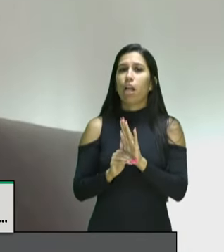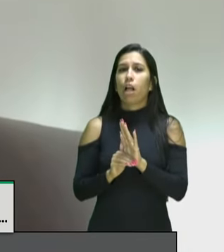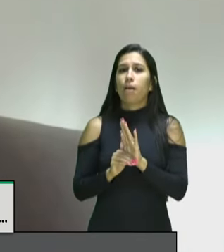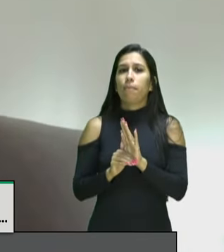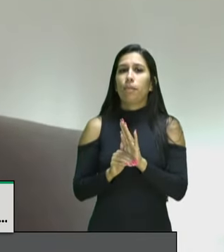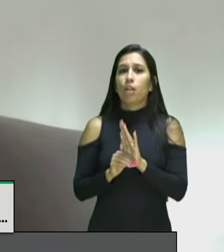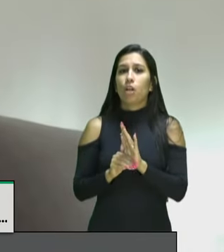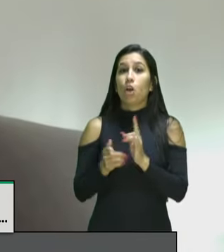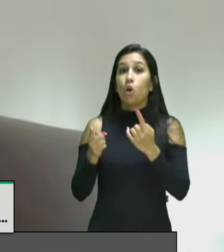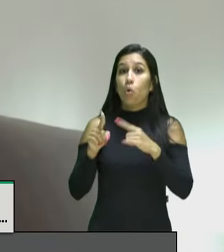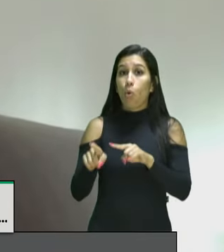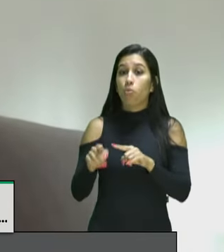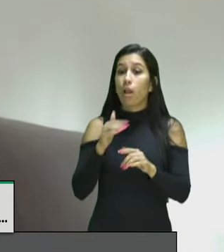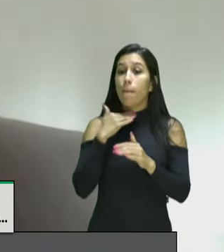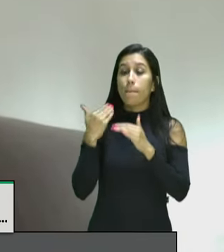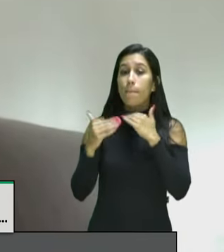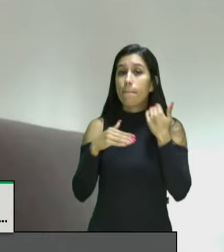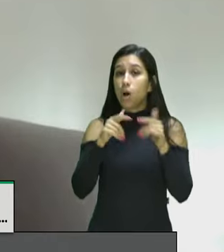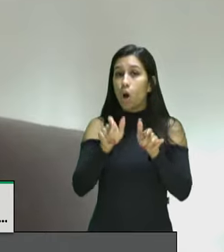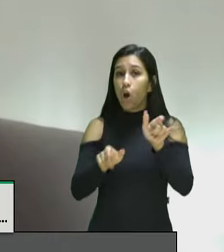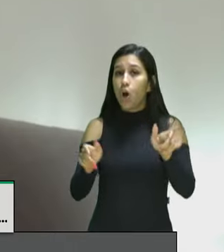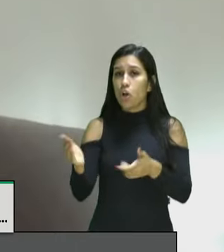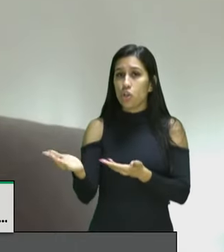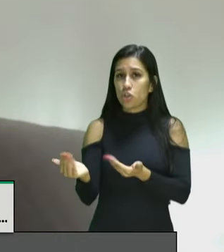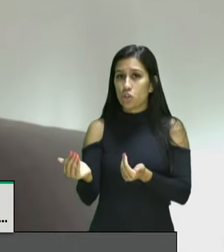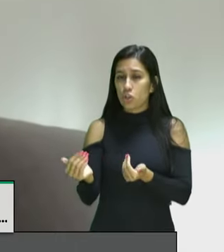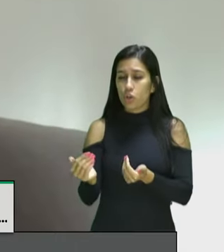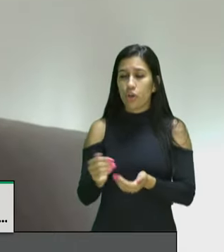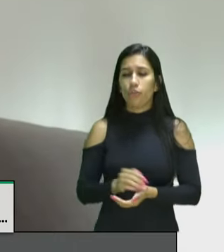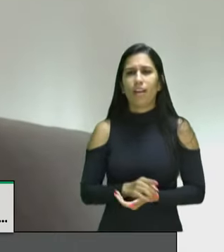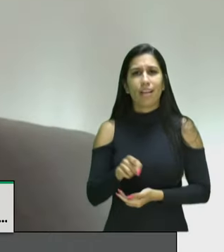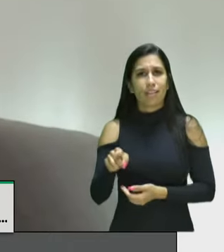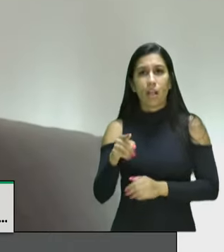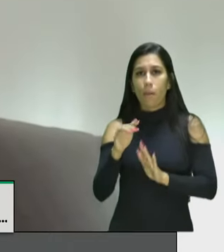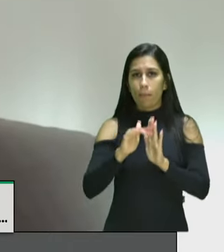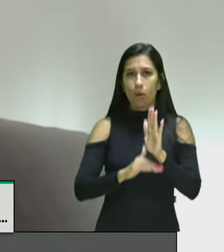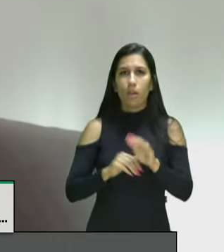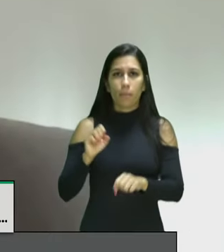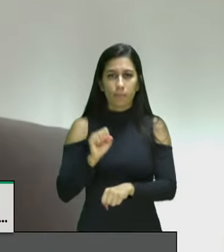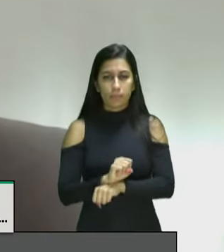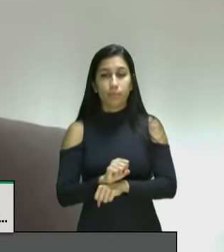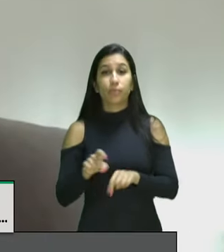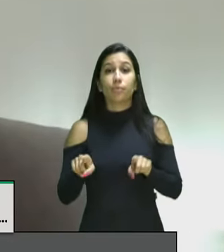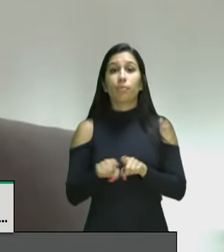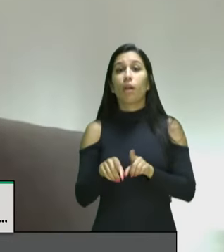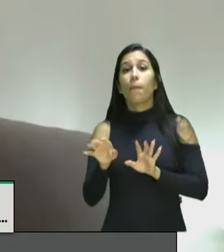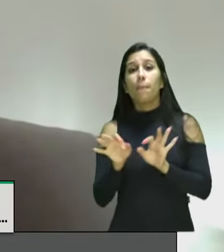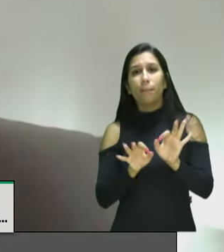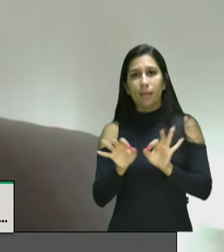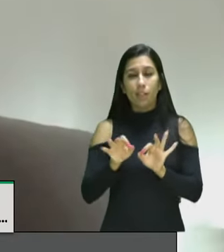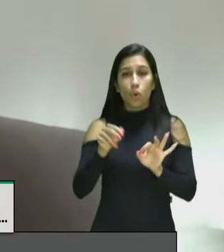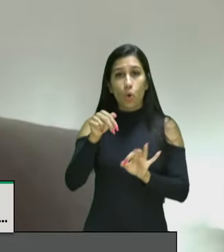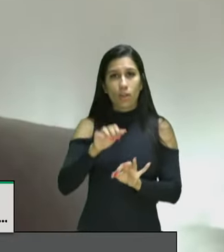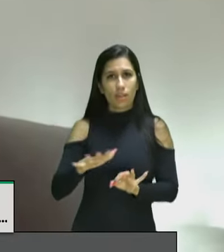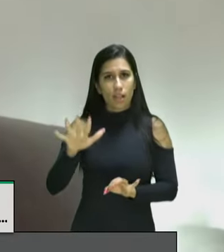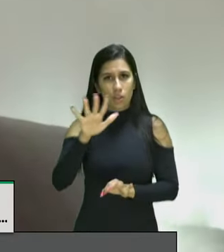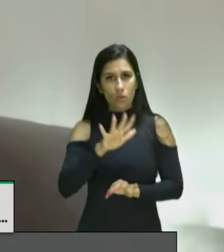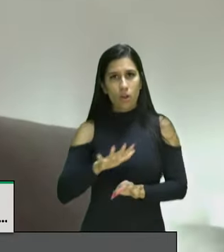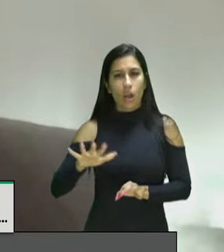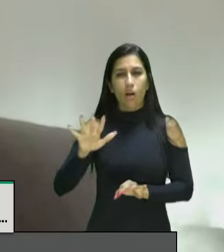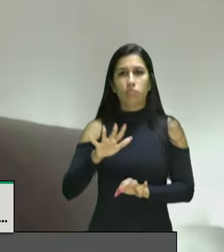descontinuado em 2019 dizer que o plano nacional de enfrentamento ao homicídio de jovens previsto na lei